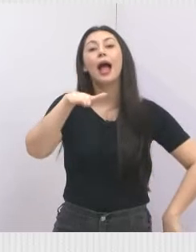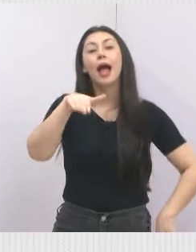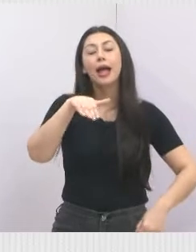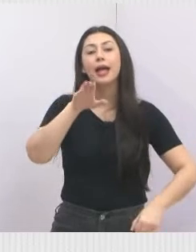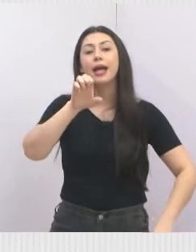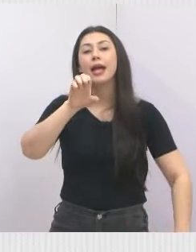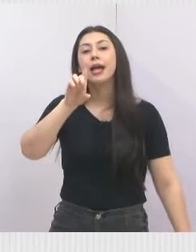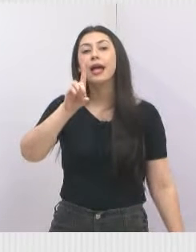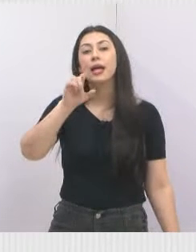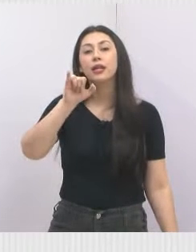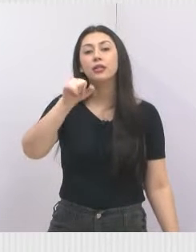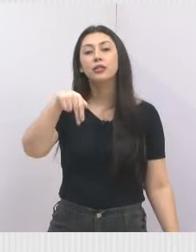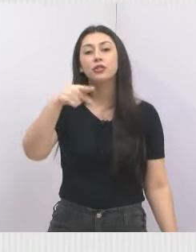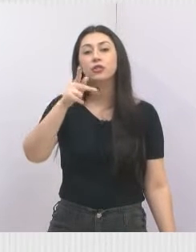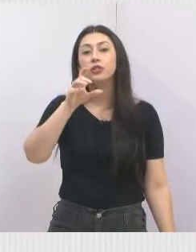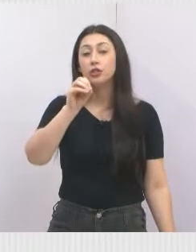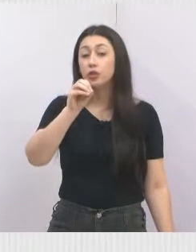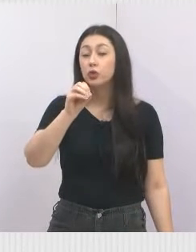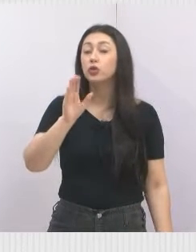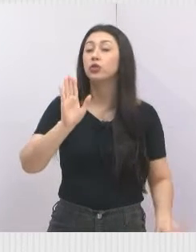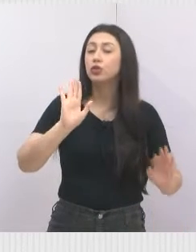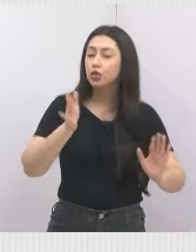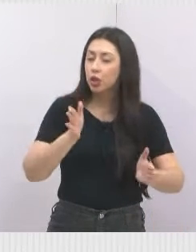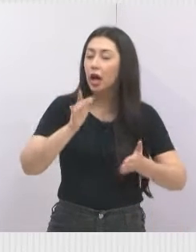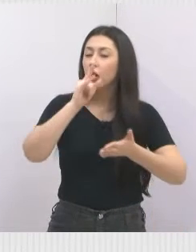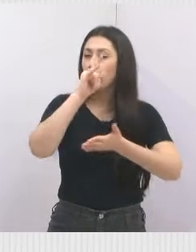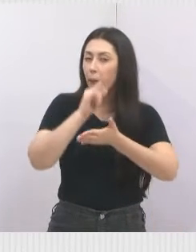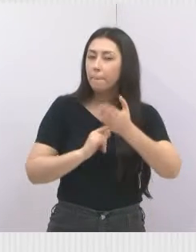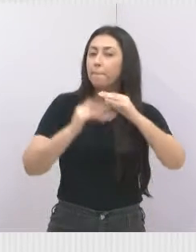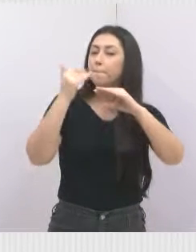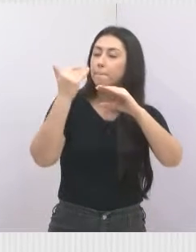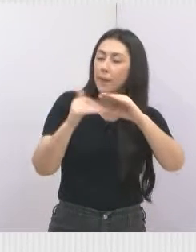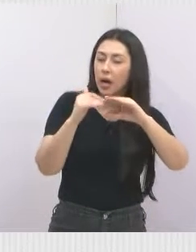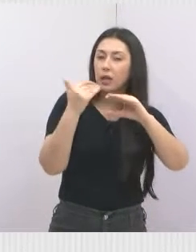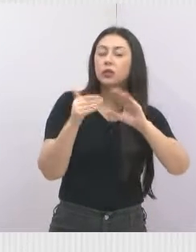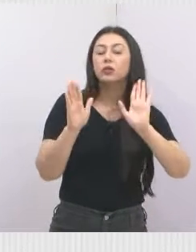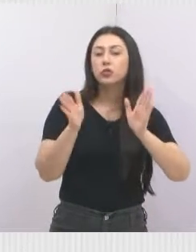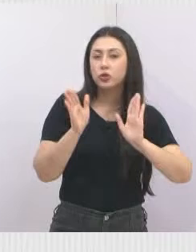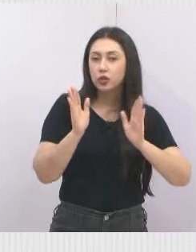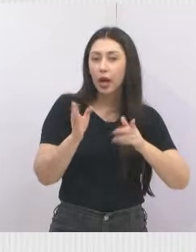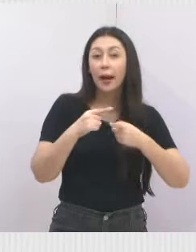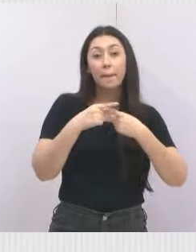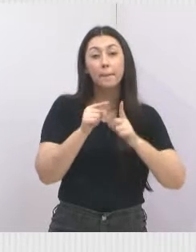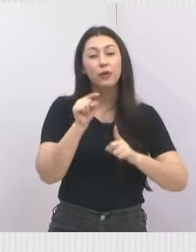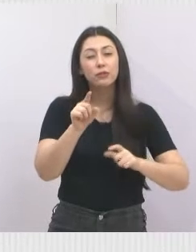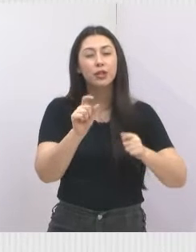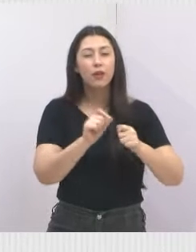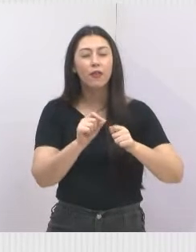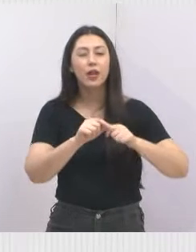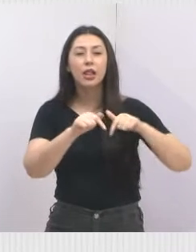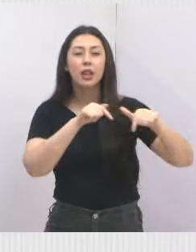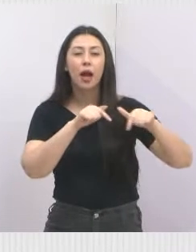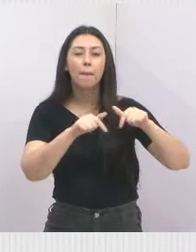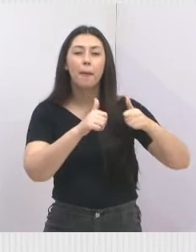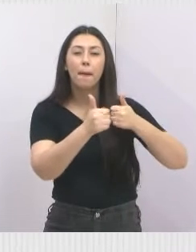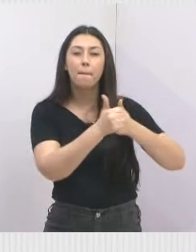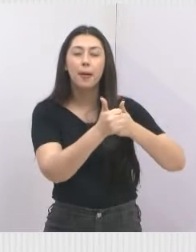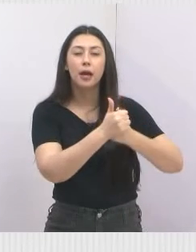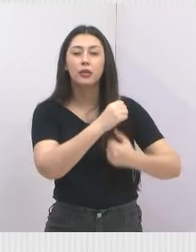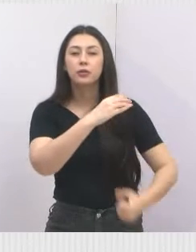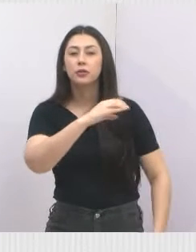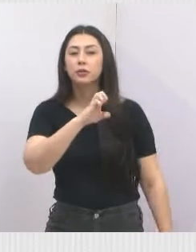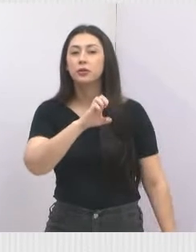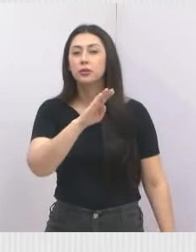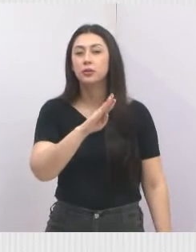mandamos o documento e vamos repetir. O mesmo trabalho que o senhor fez lá em frente à Sebracê, que vai